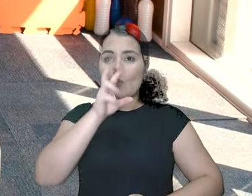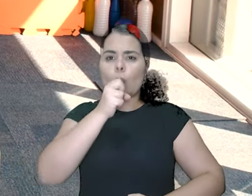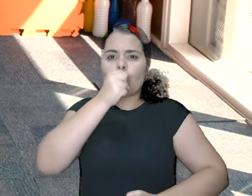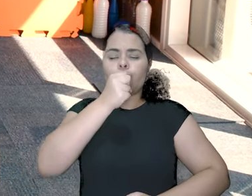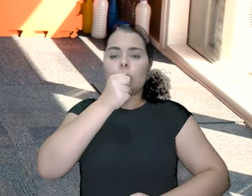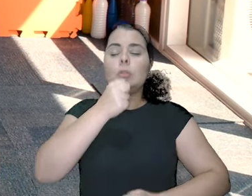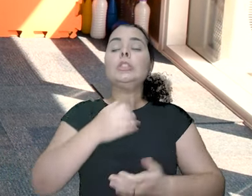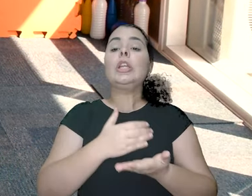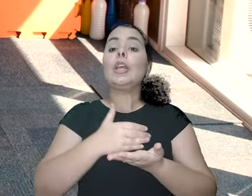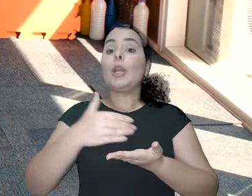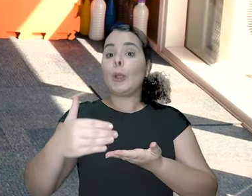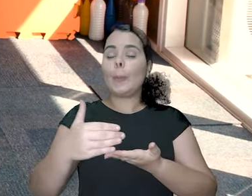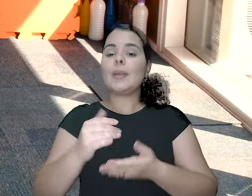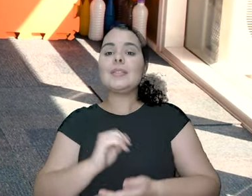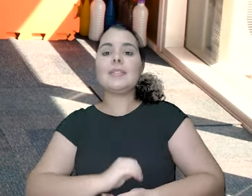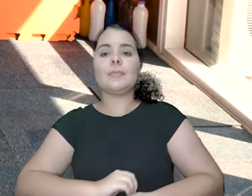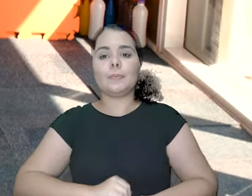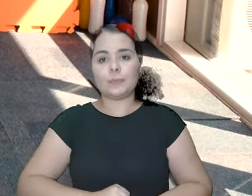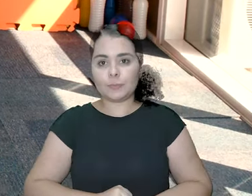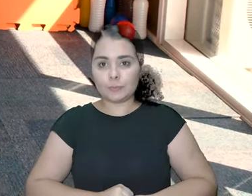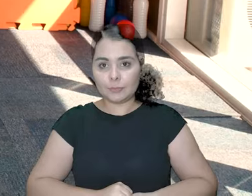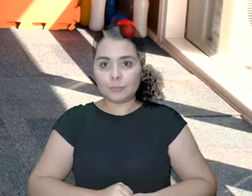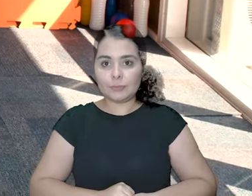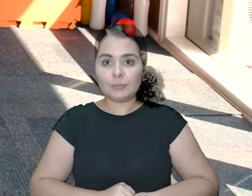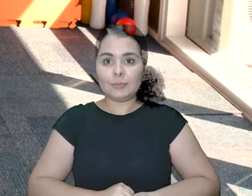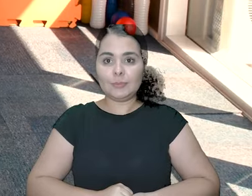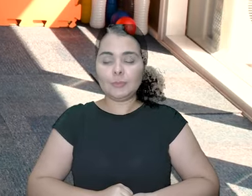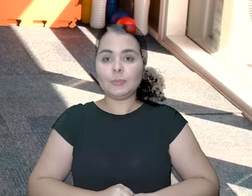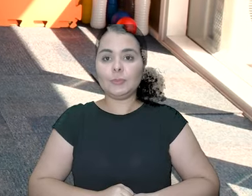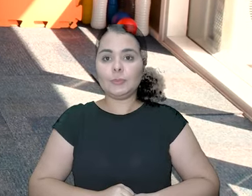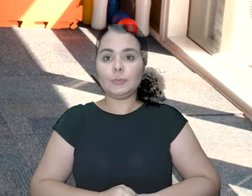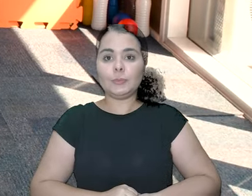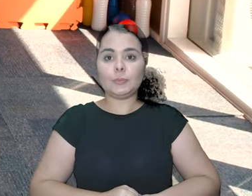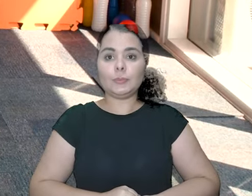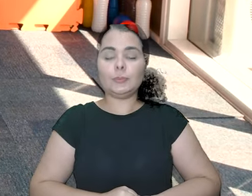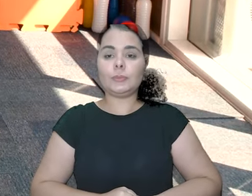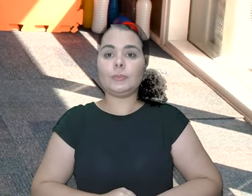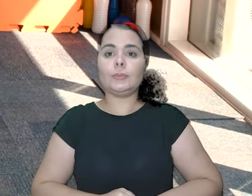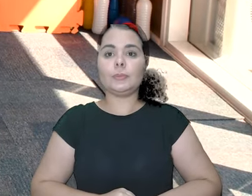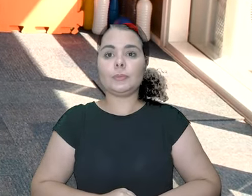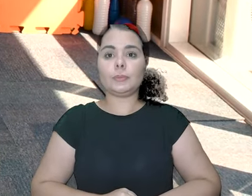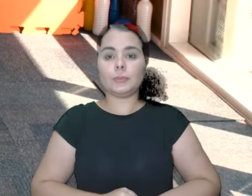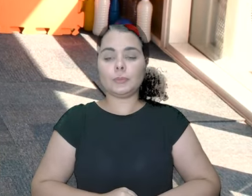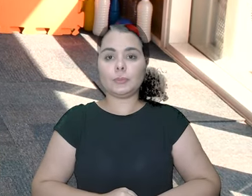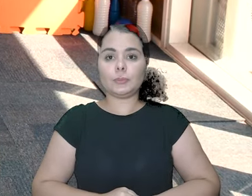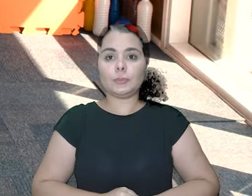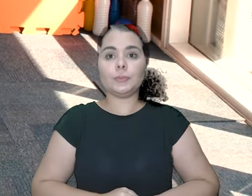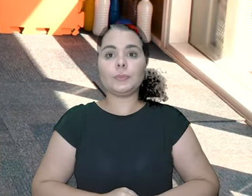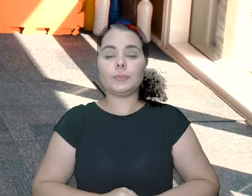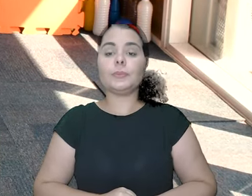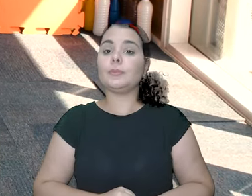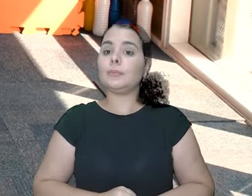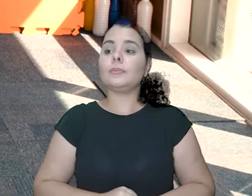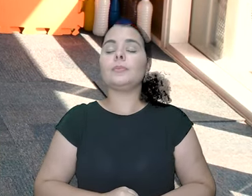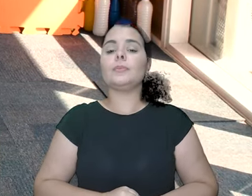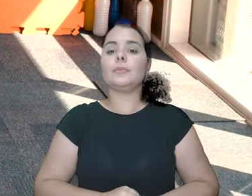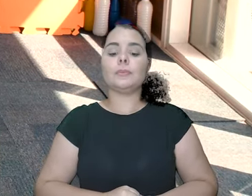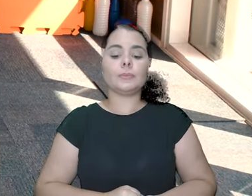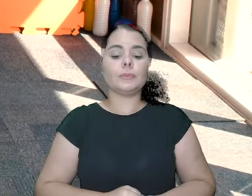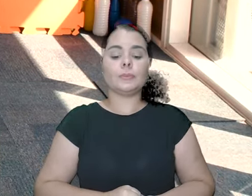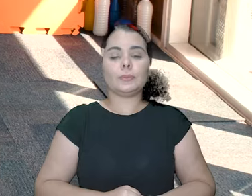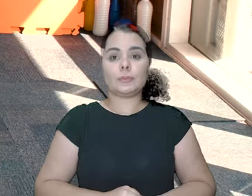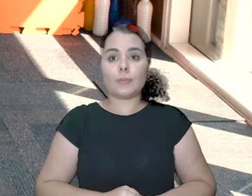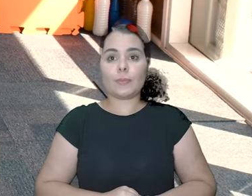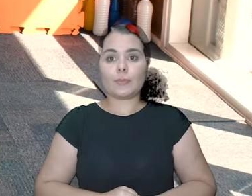abdômen. Inspira. Começou. Correndo. Tirando o pé do chão.